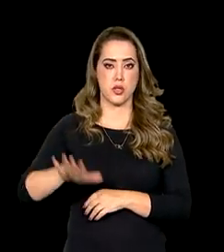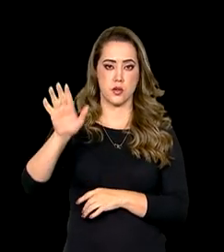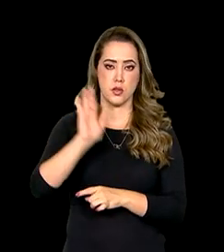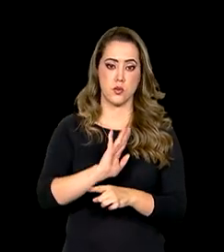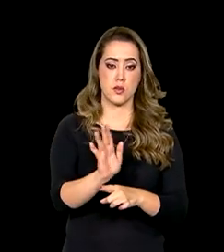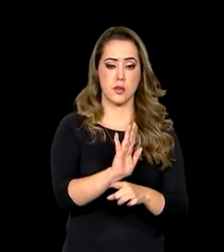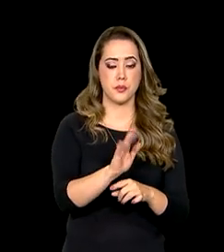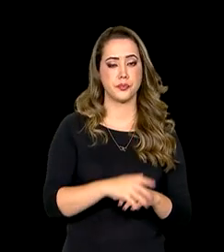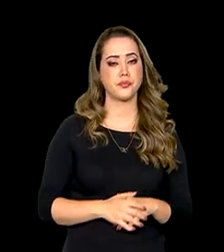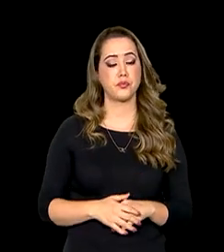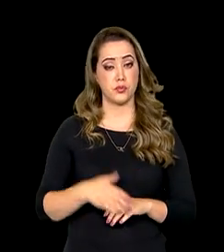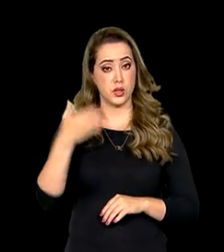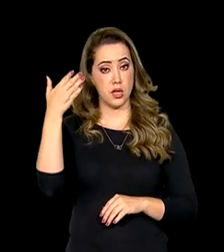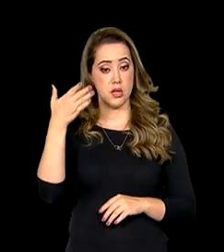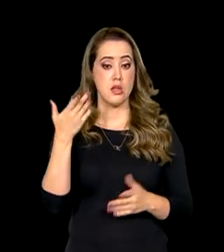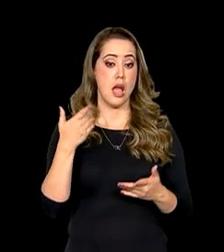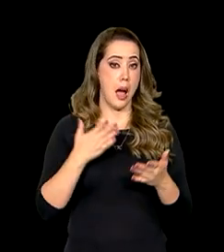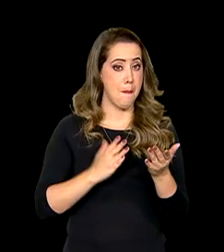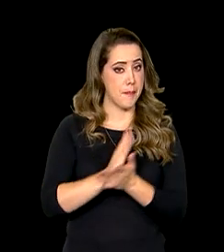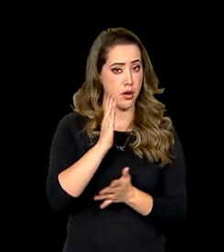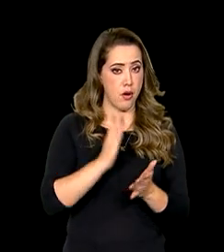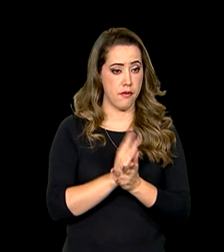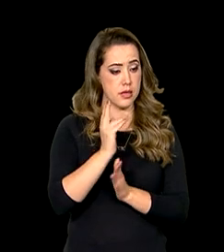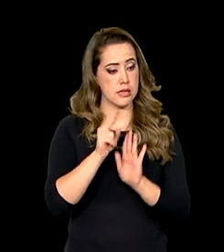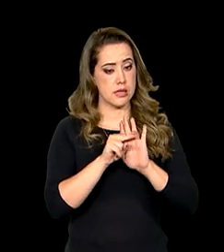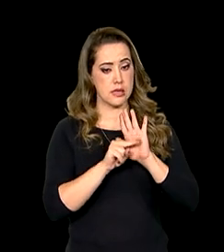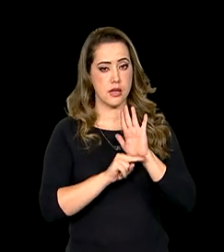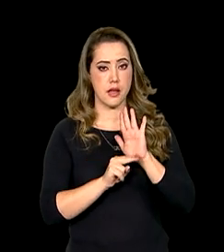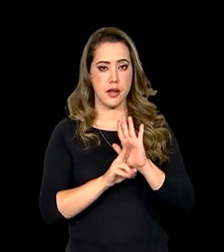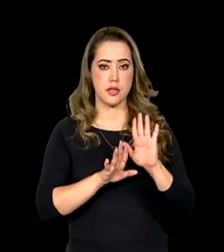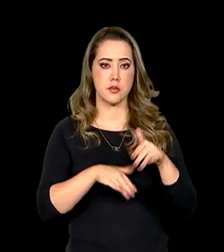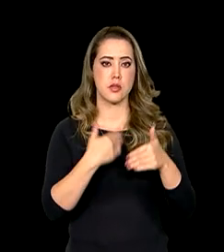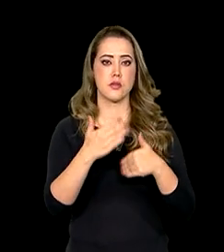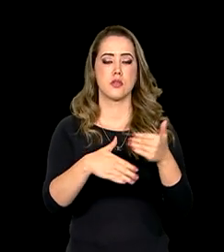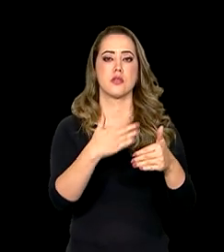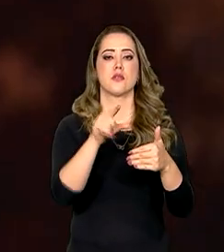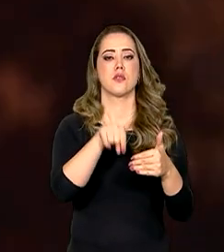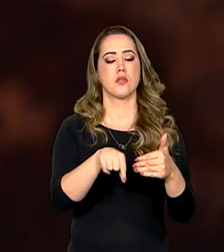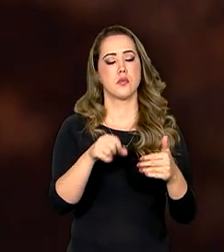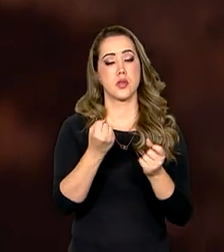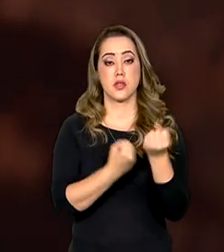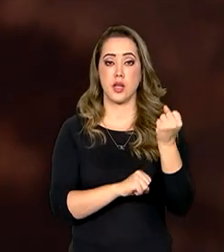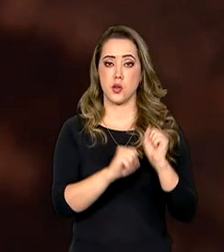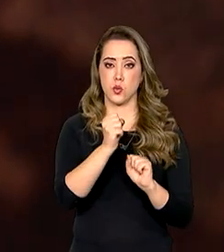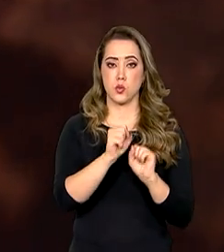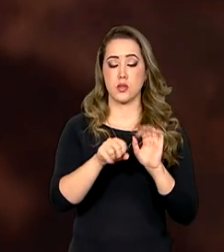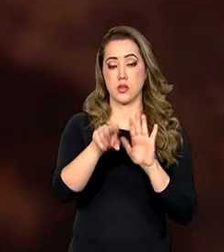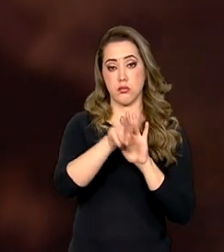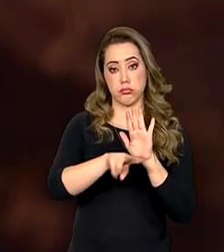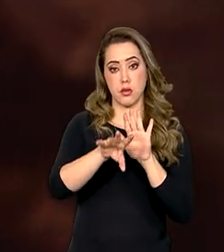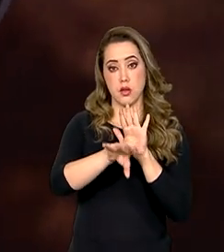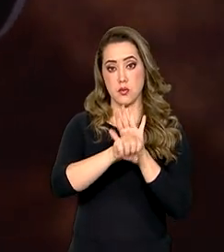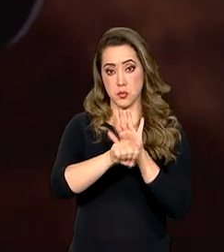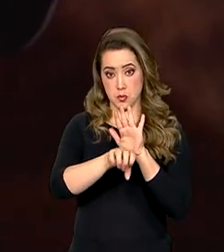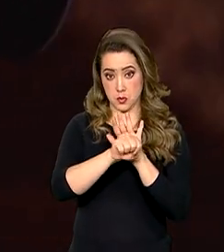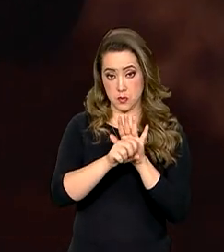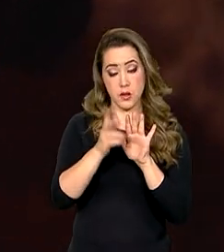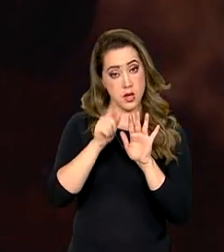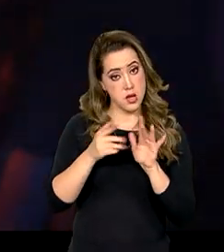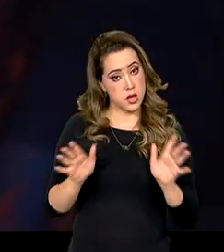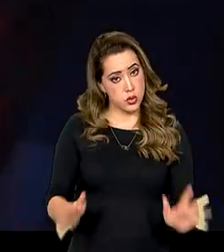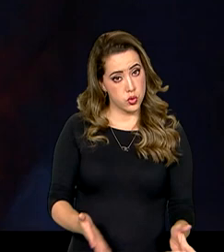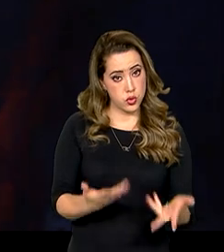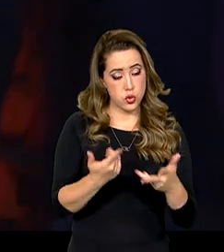Cinema. Aprova as diretrizes gerais para o desenvolvimento da indústria audiovisual. E estimula a